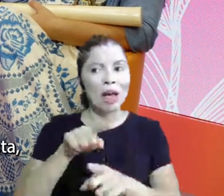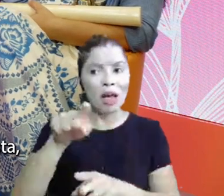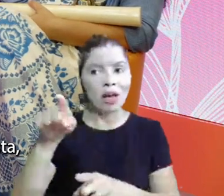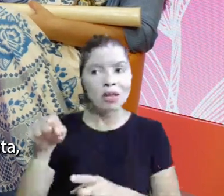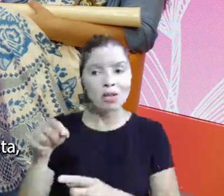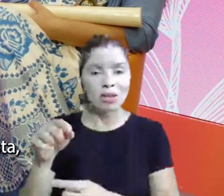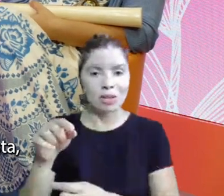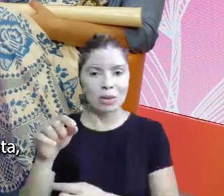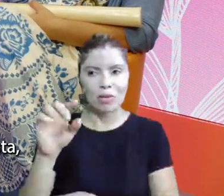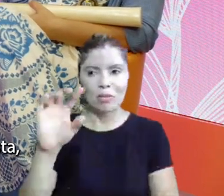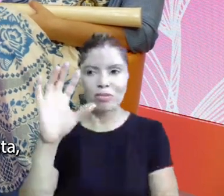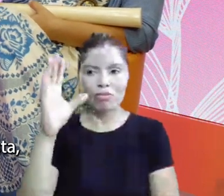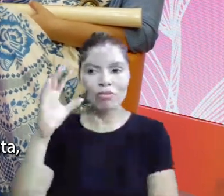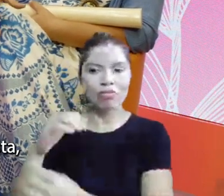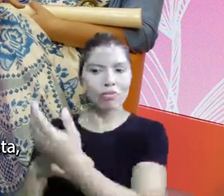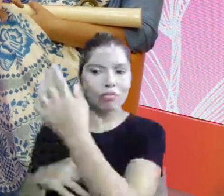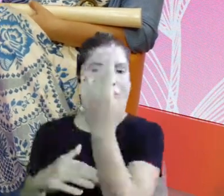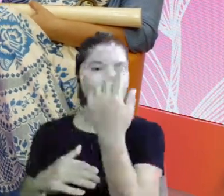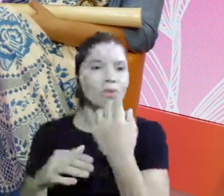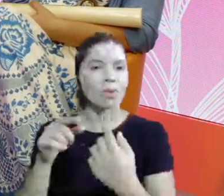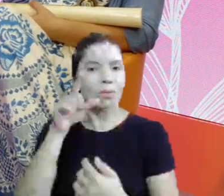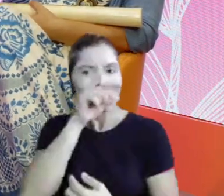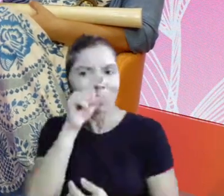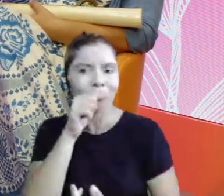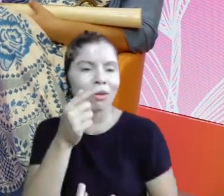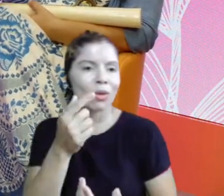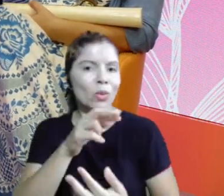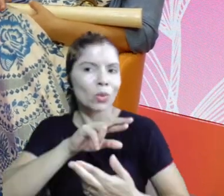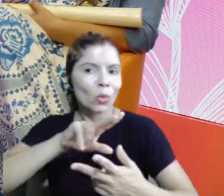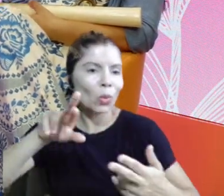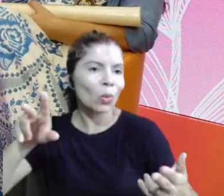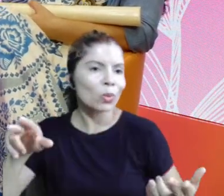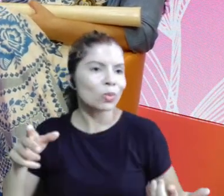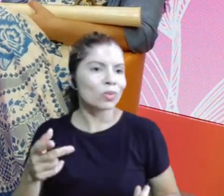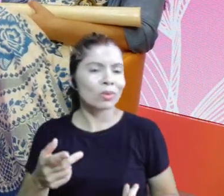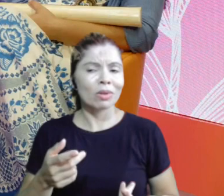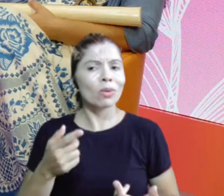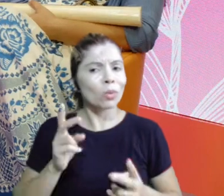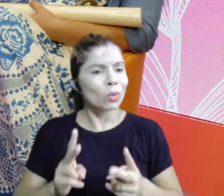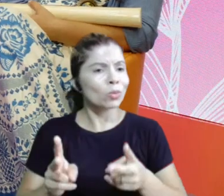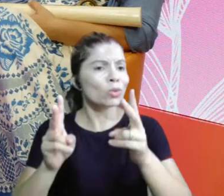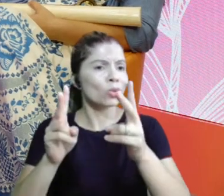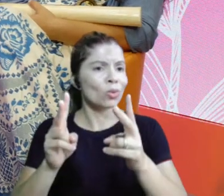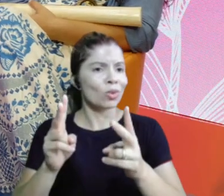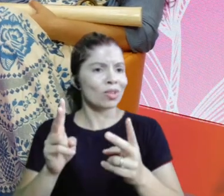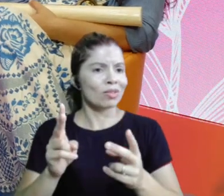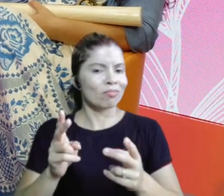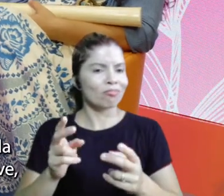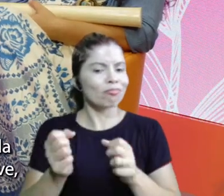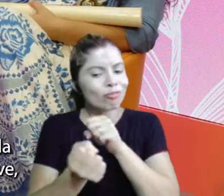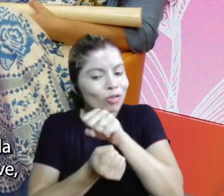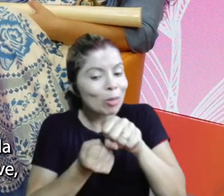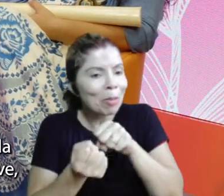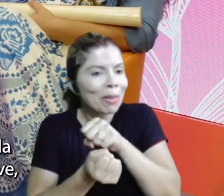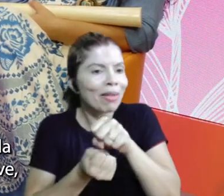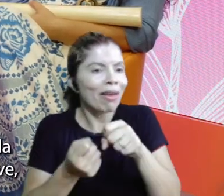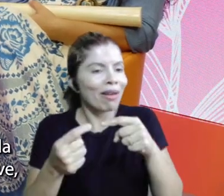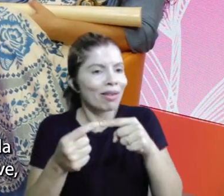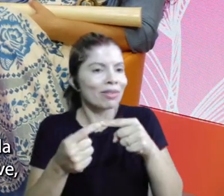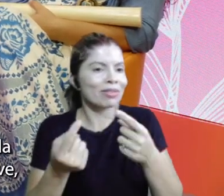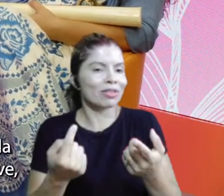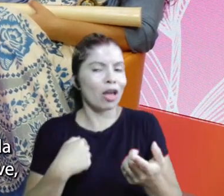floresta, para que o passarinho continue comendo a frutinha do Jussara e a floresta continue de pé, então é uma,